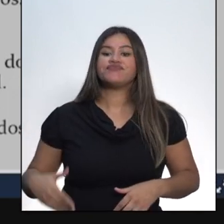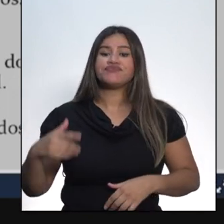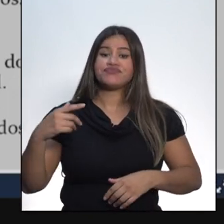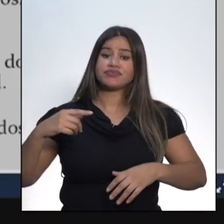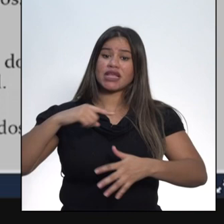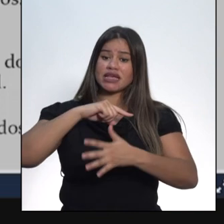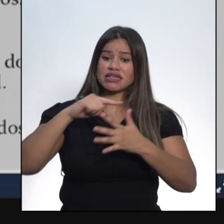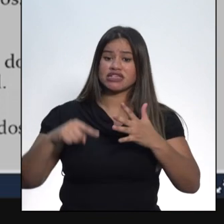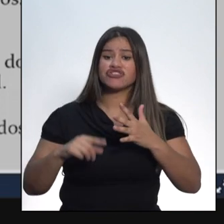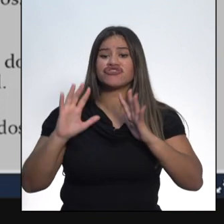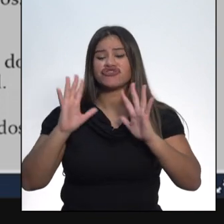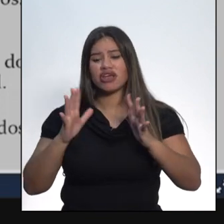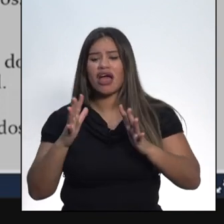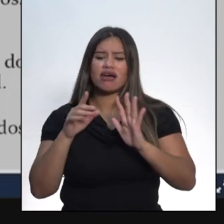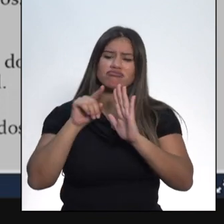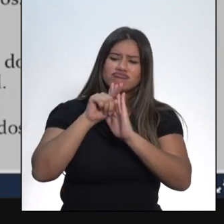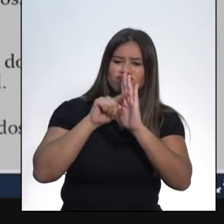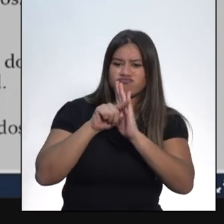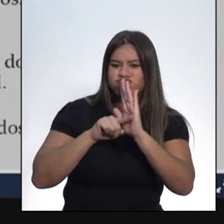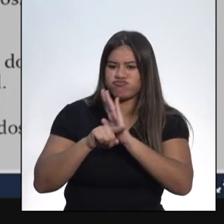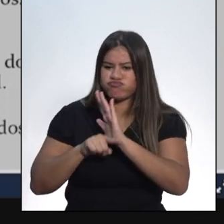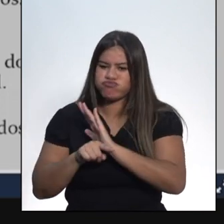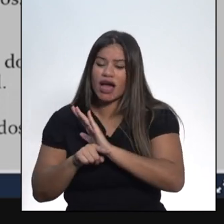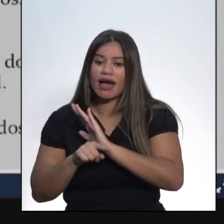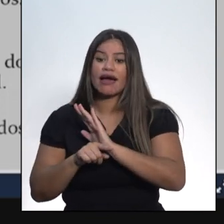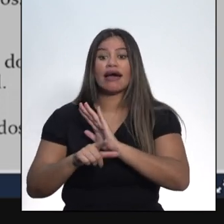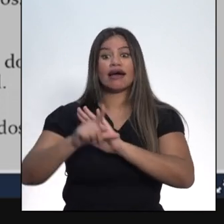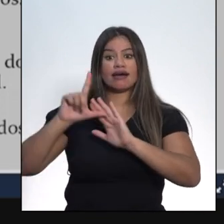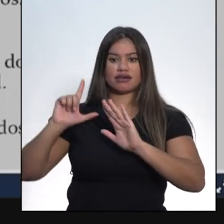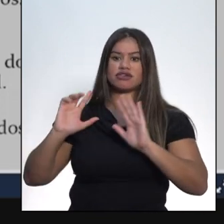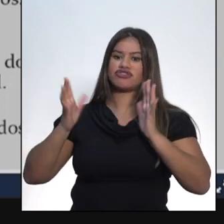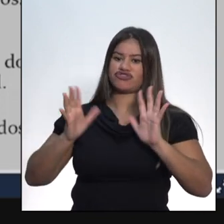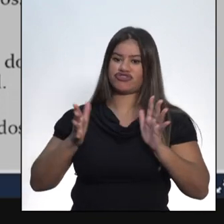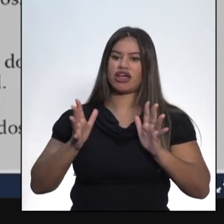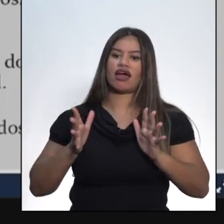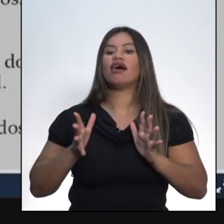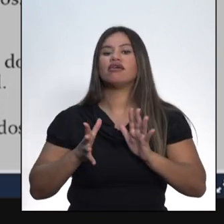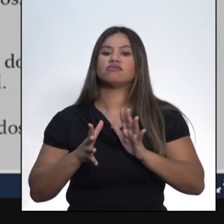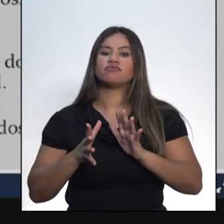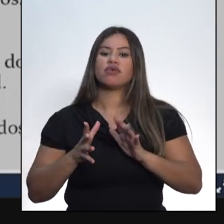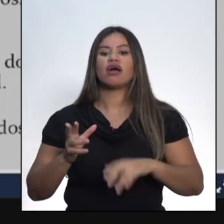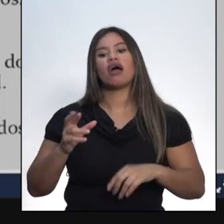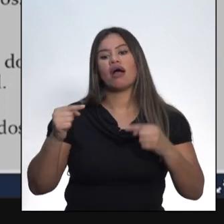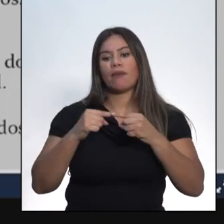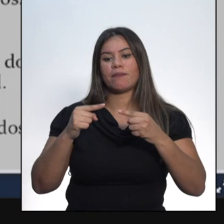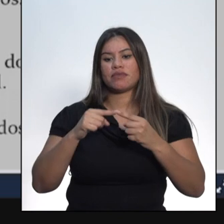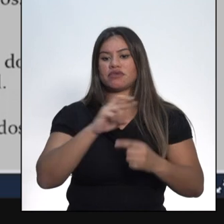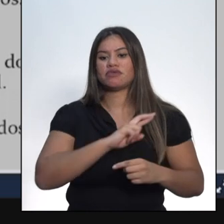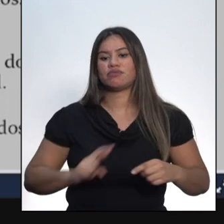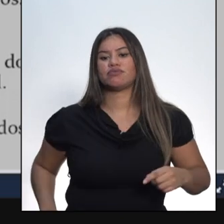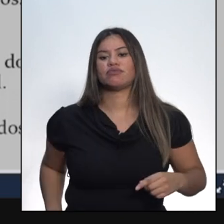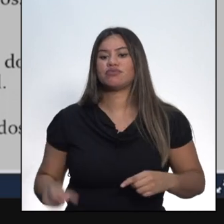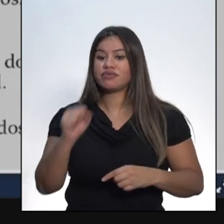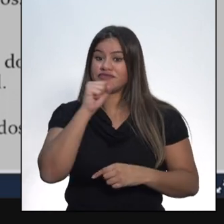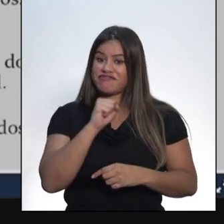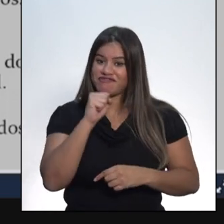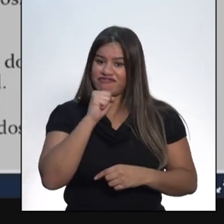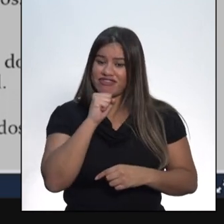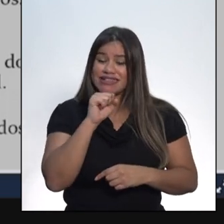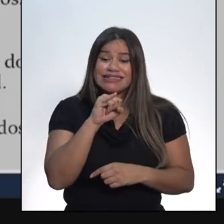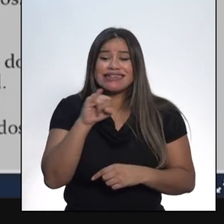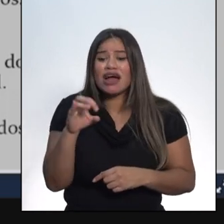foram detalhadamente analisados na parte 1 dessa série de vídeos sobre a República Velha. Se você ainda não